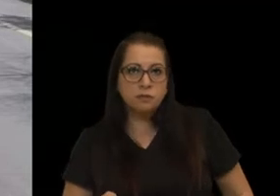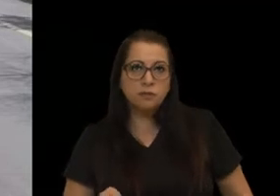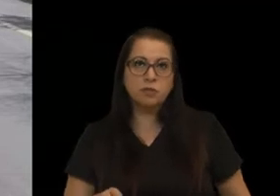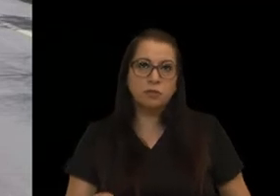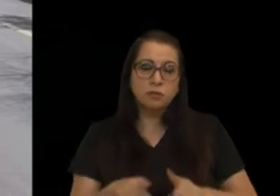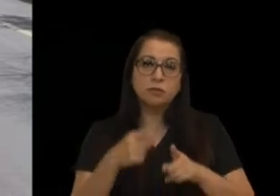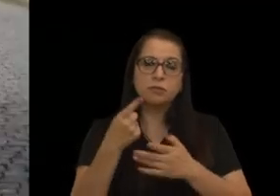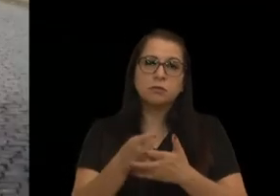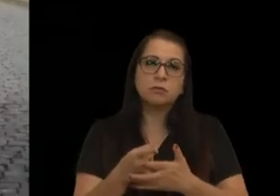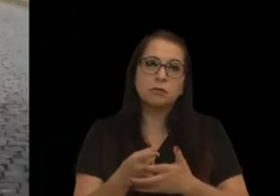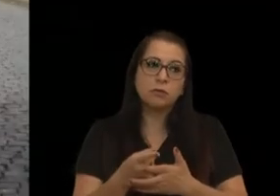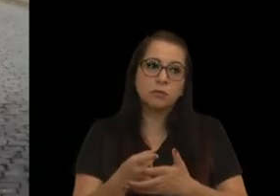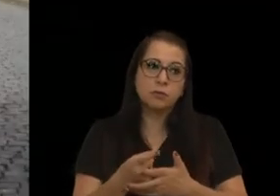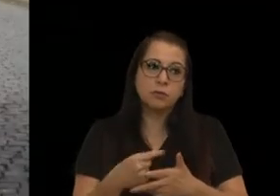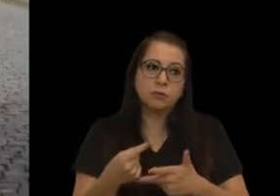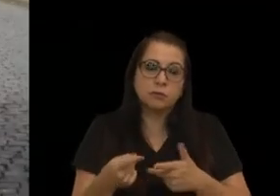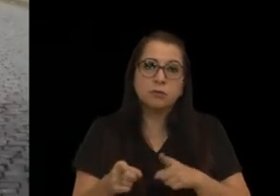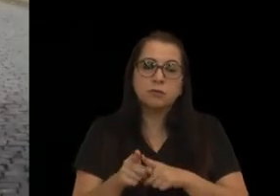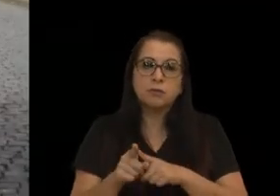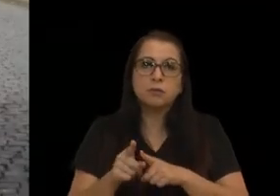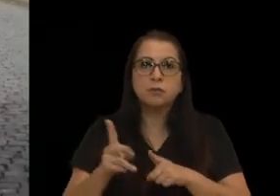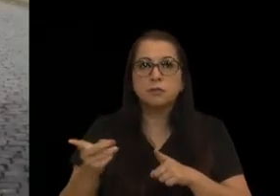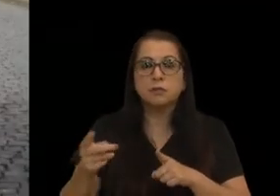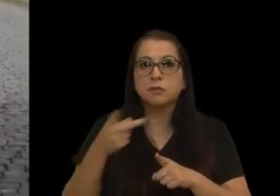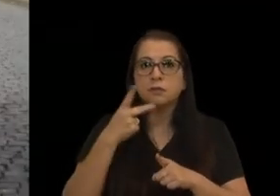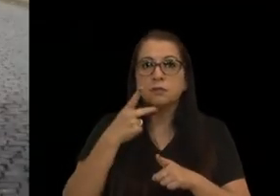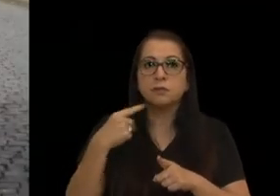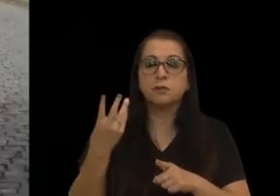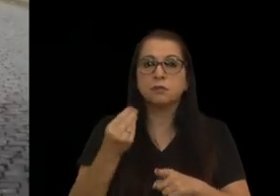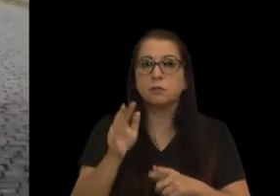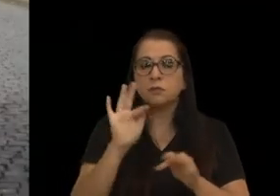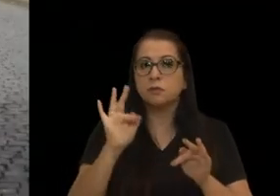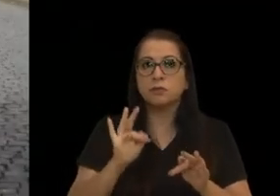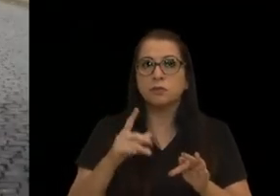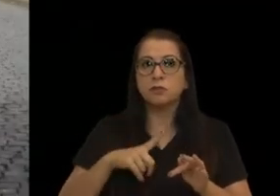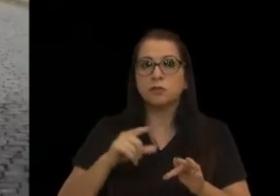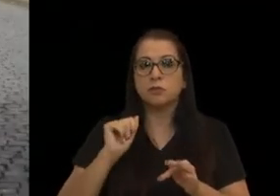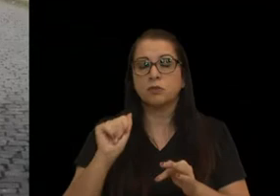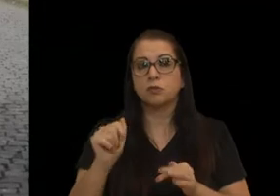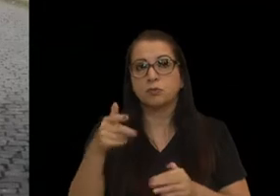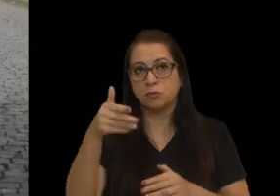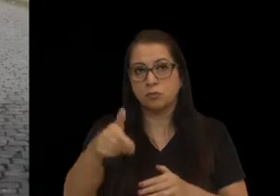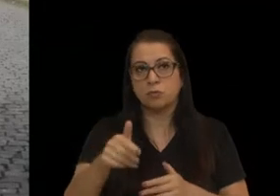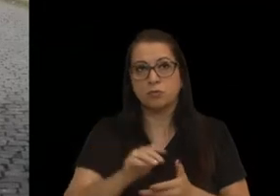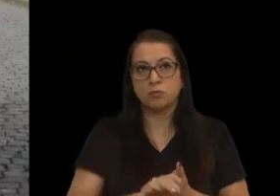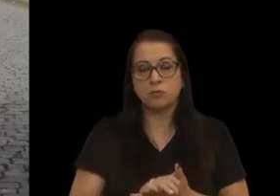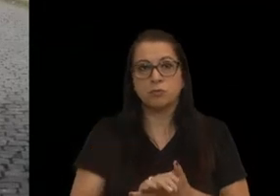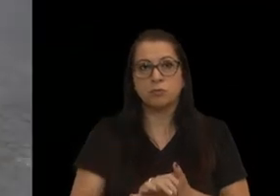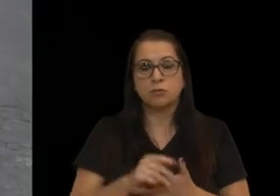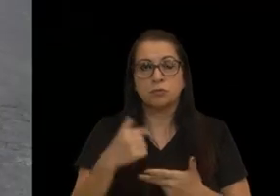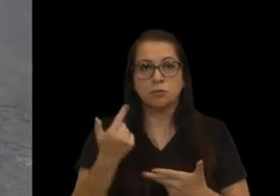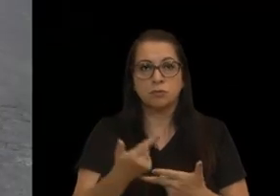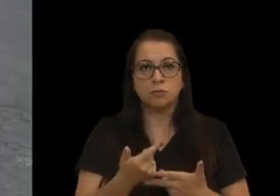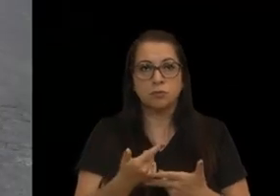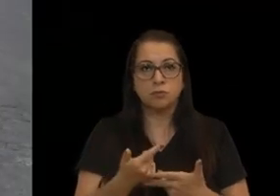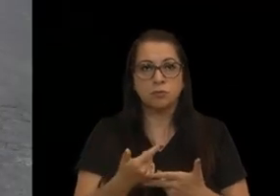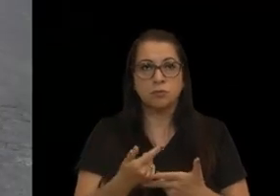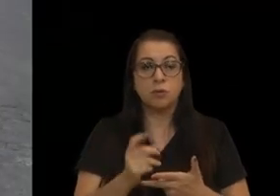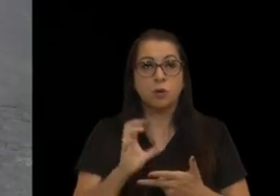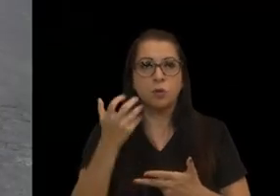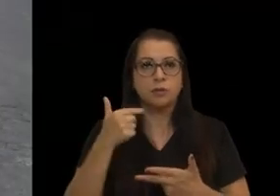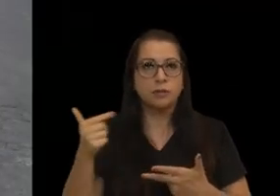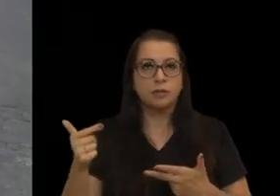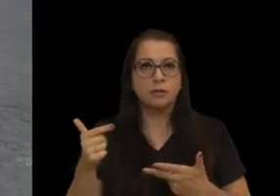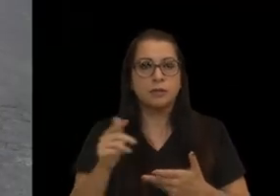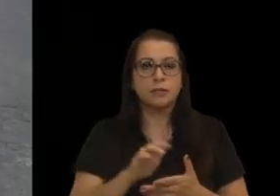fotos, que naquele dia que eu falei, eu não fui muito feliz quando estive lá embaixo, que ainda enquanto acontece isso,